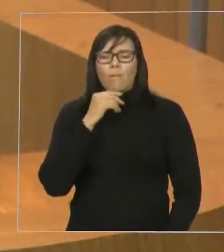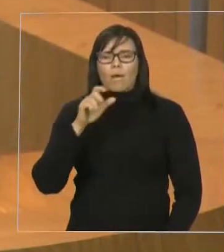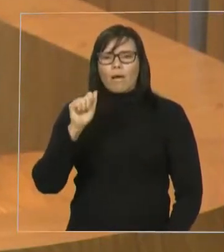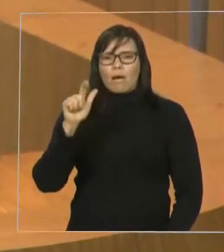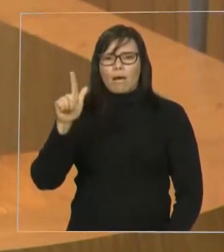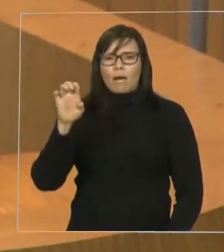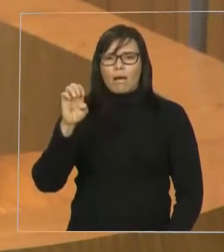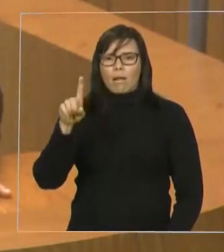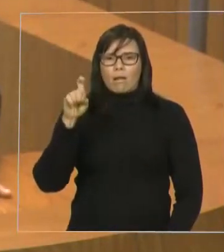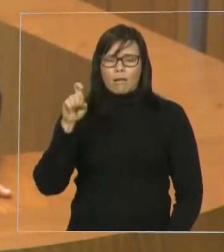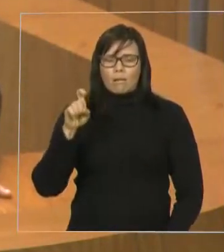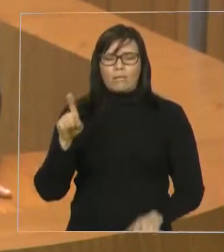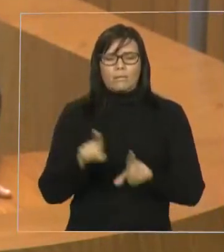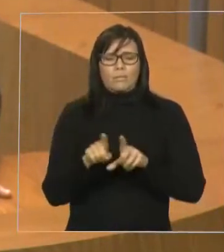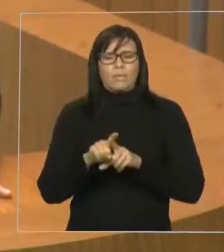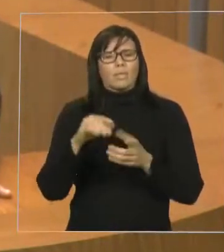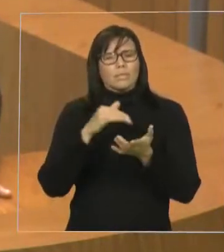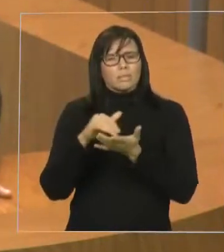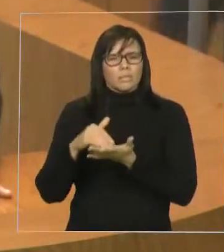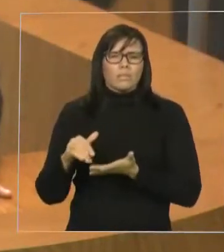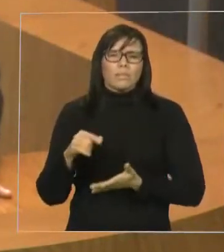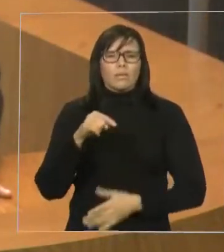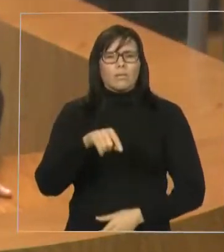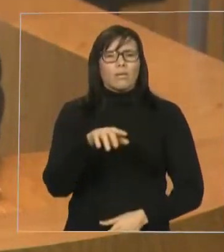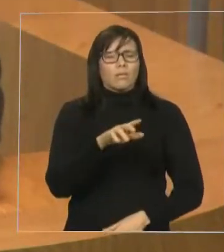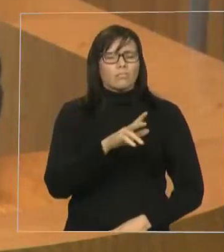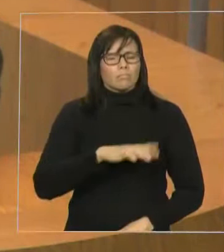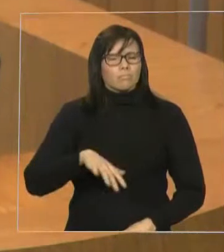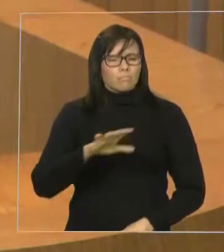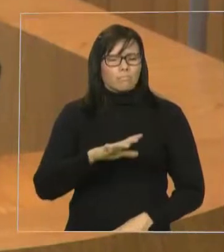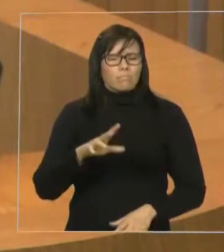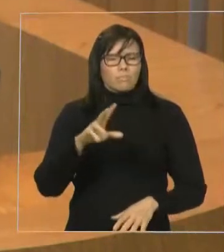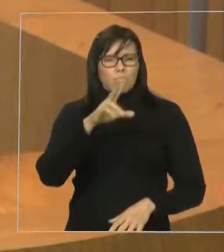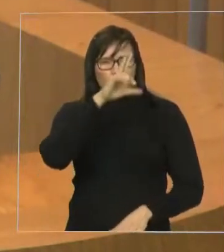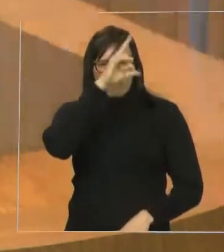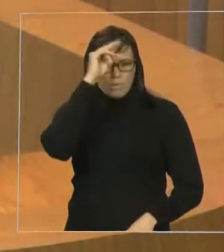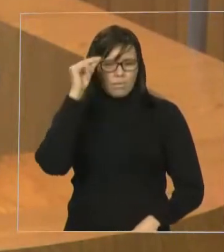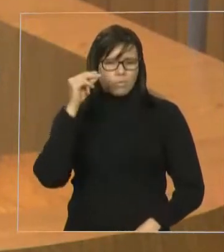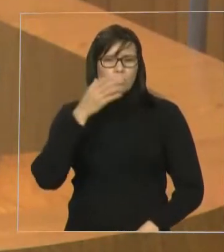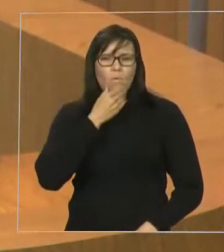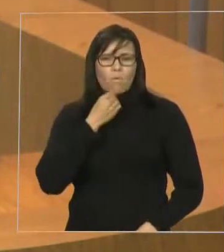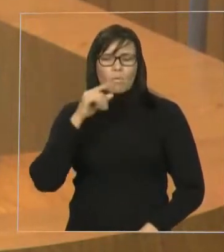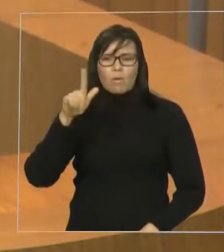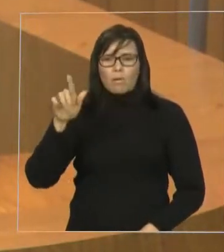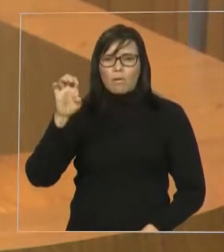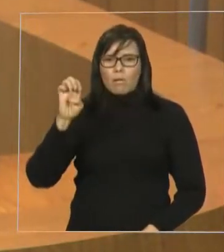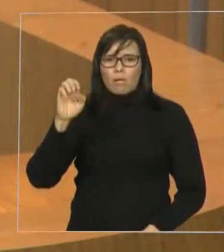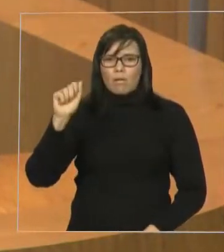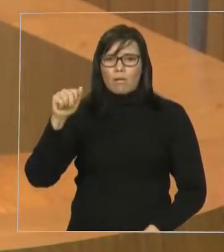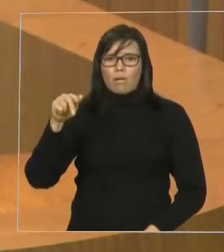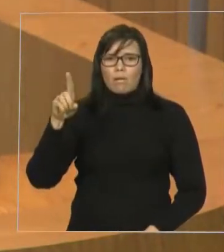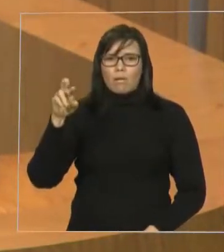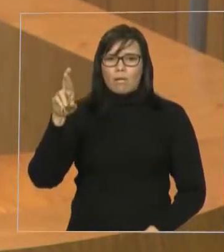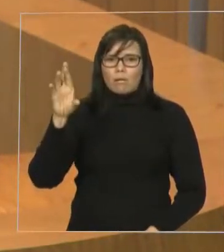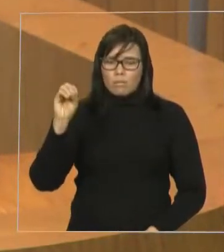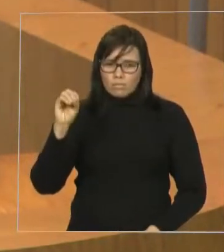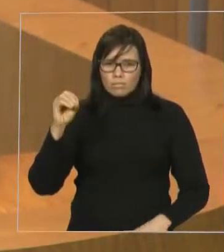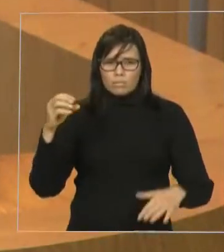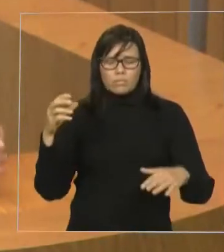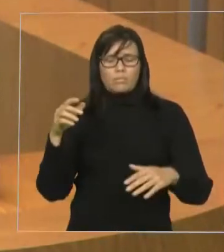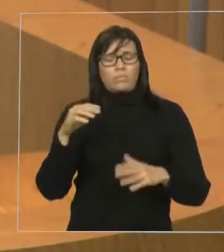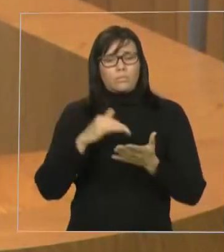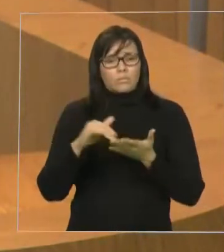e secretários da Prefeitura de Imperatriz, secretário Leandro, secretário de Trânsito, secretário